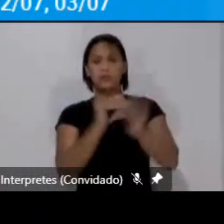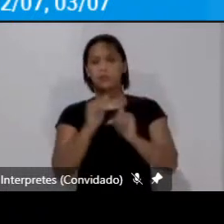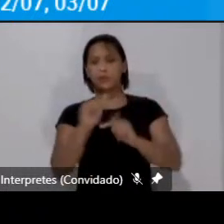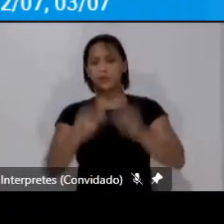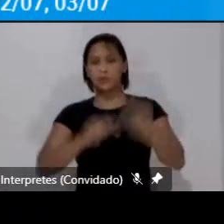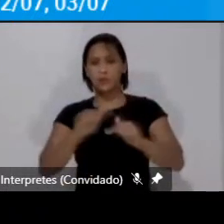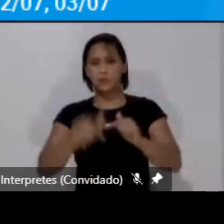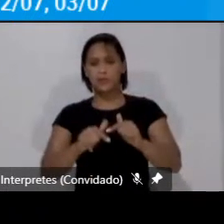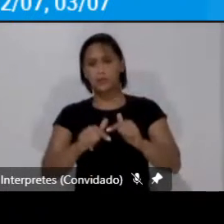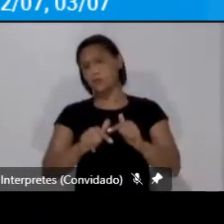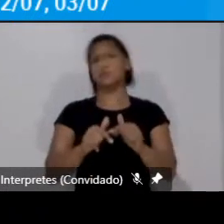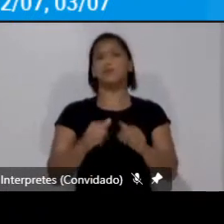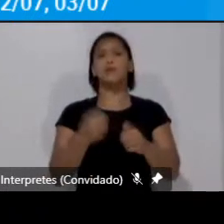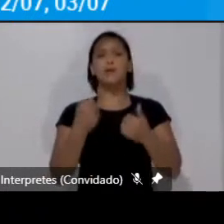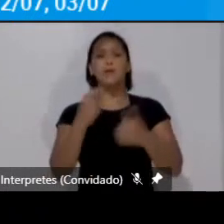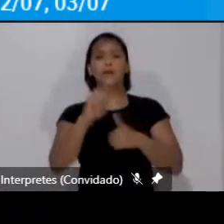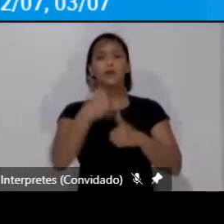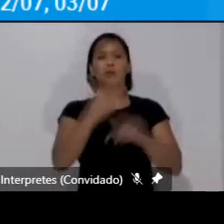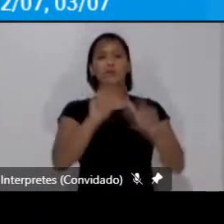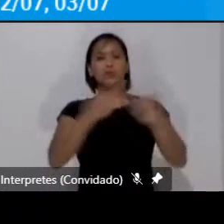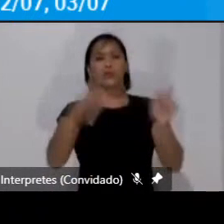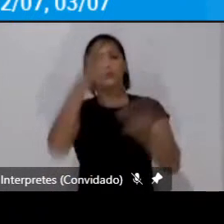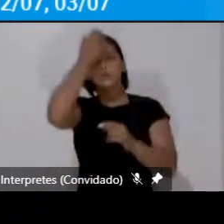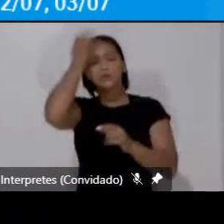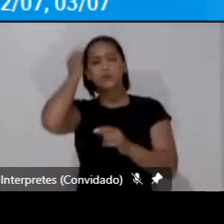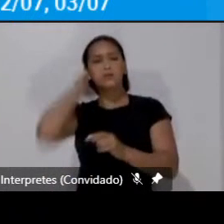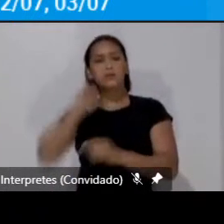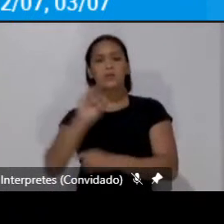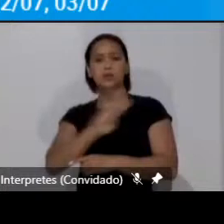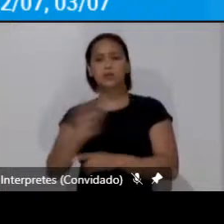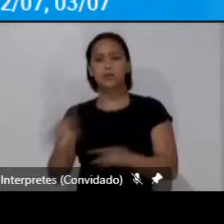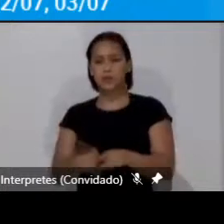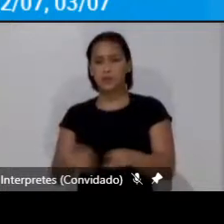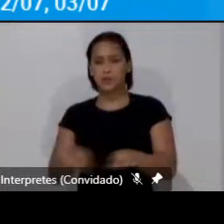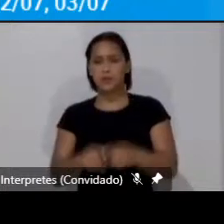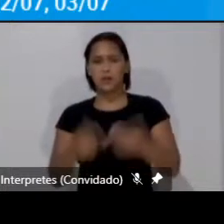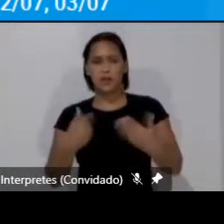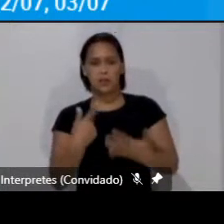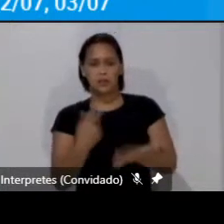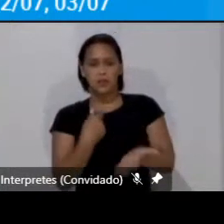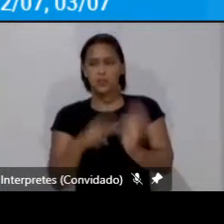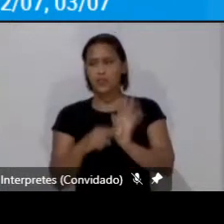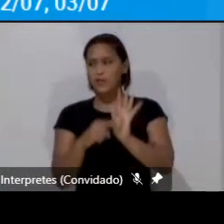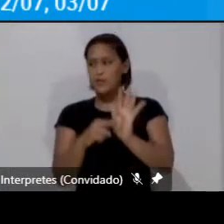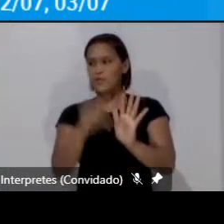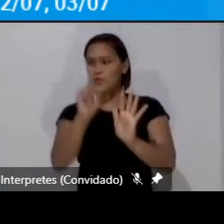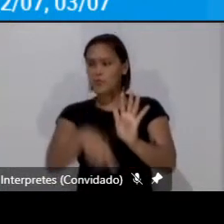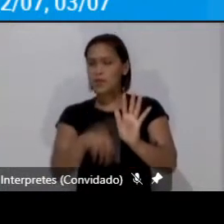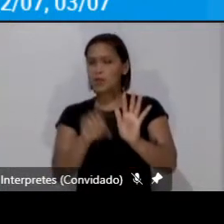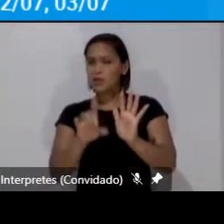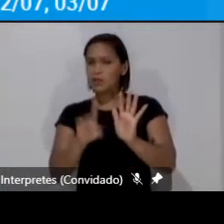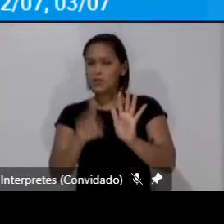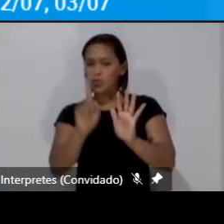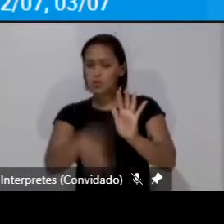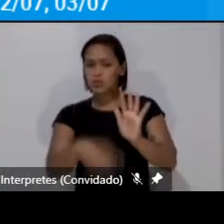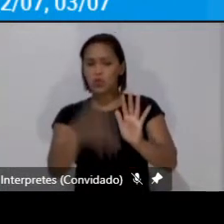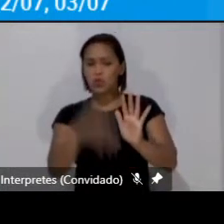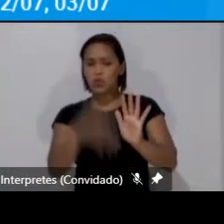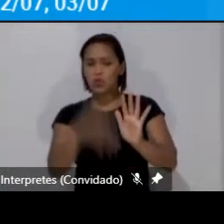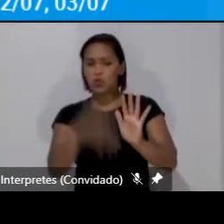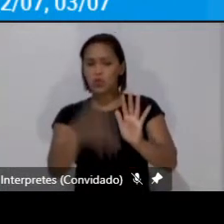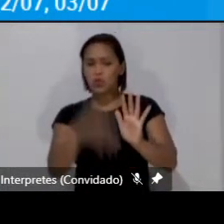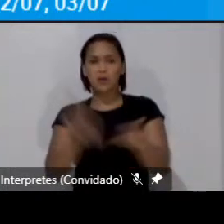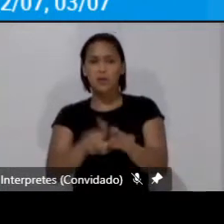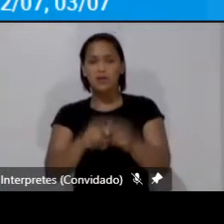mas no próximo slide a gente vai ver que não só essas concepções